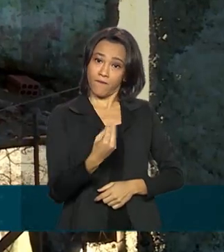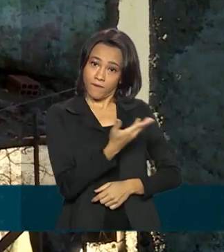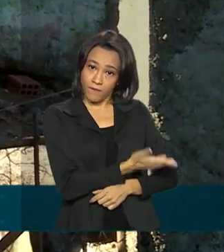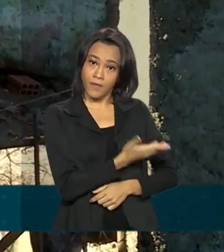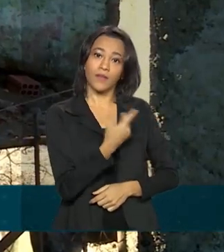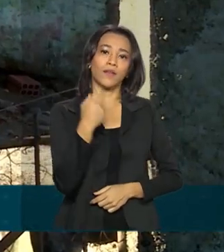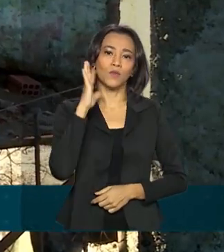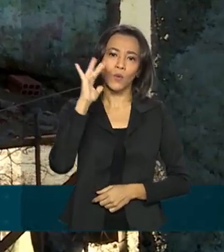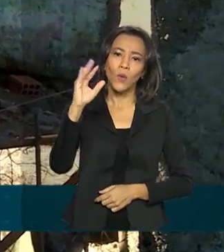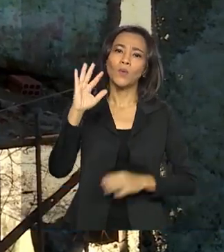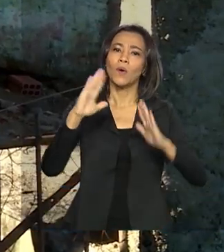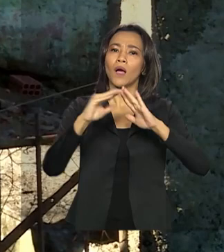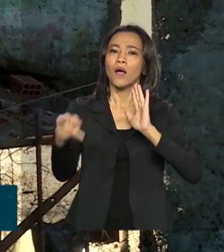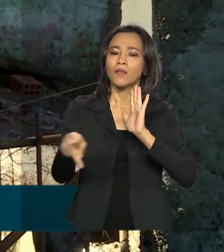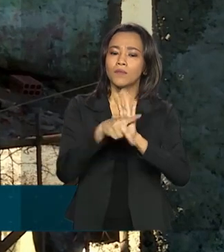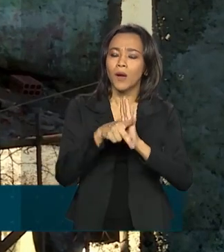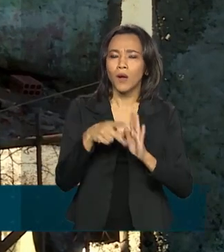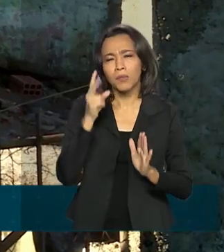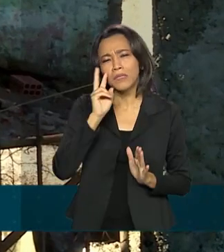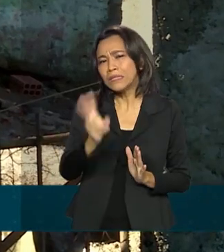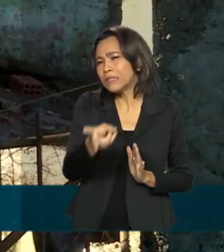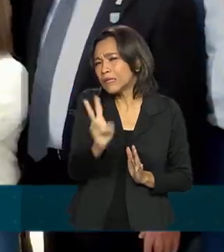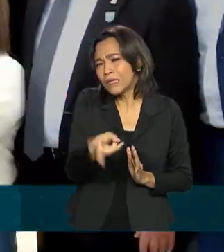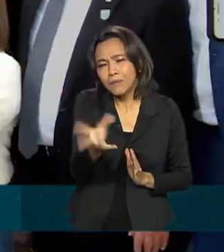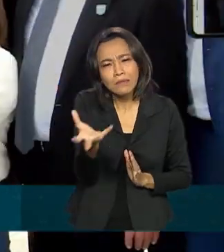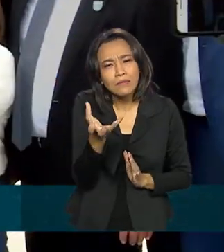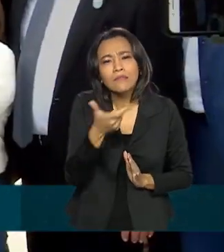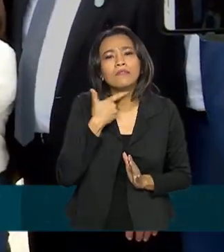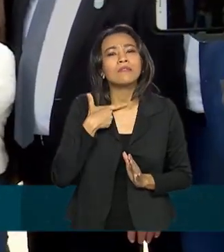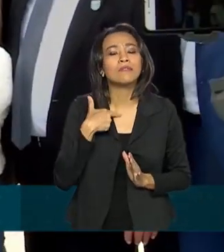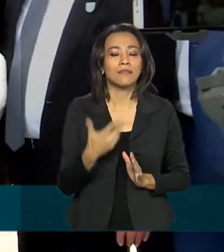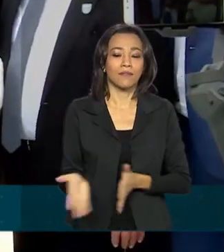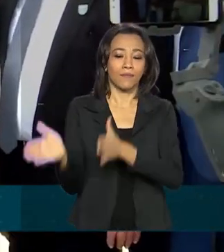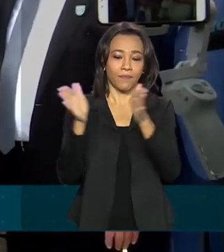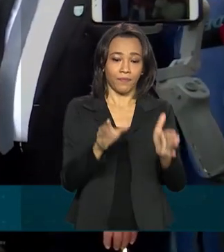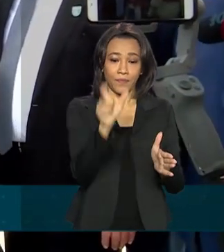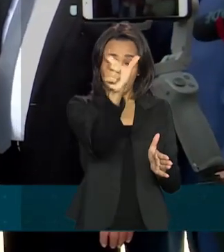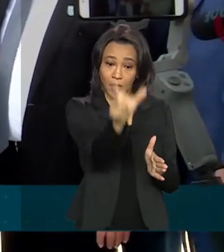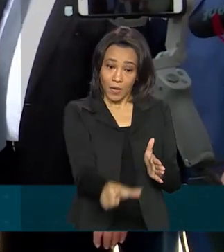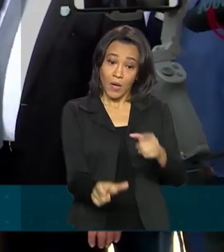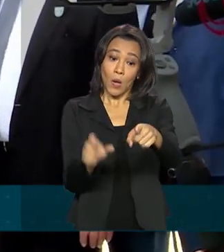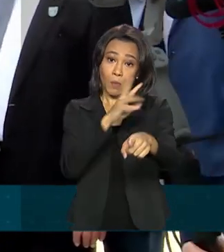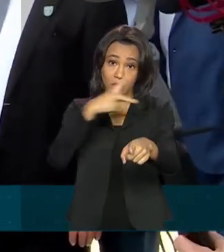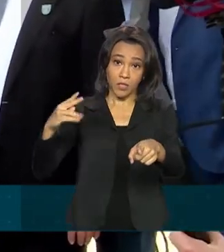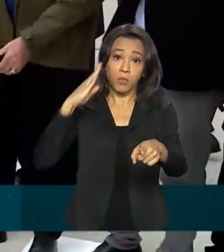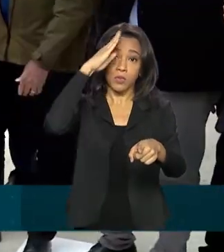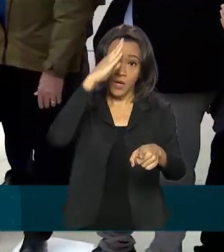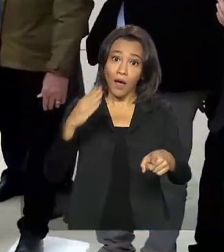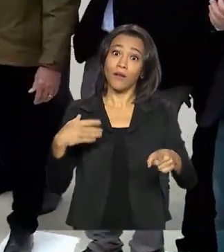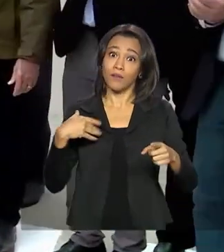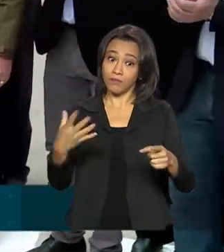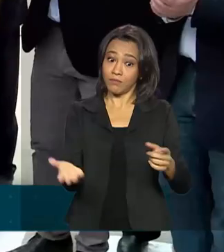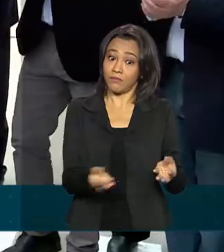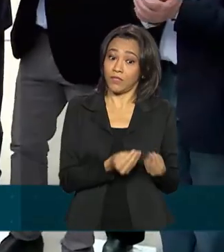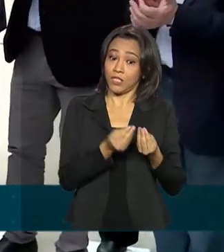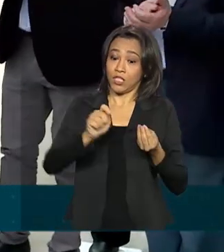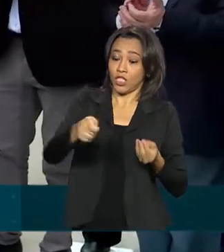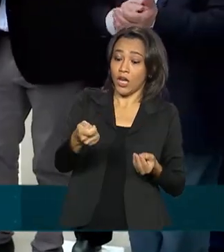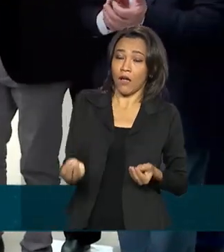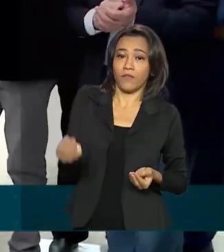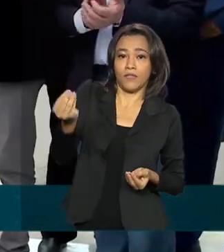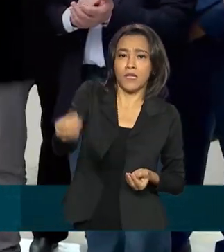Eu sempre esperei ter meu cantinho, meu lar. O presidente Jair Bolsonaro participou da entrega das chaves de 1